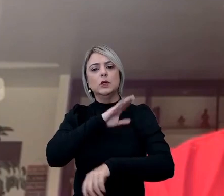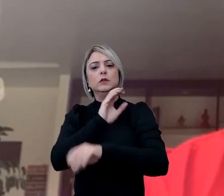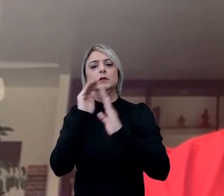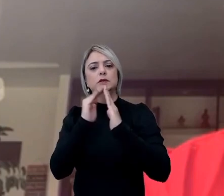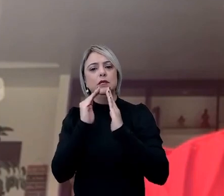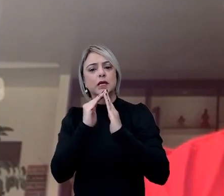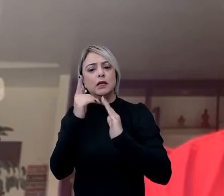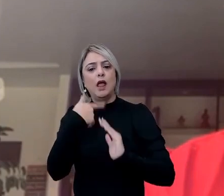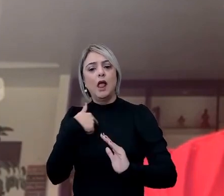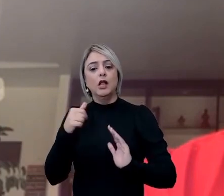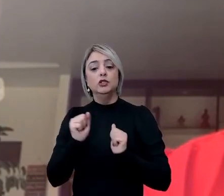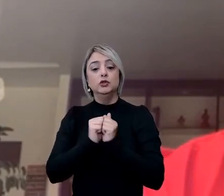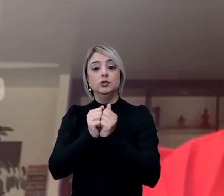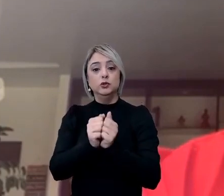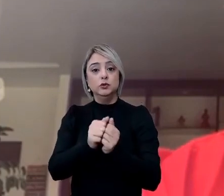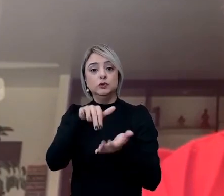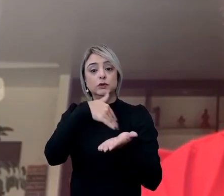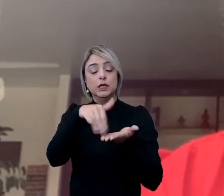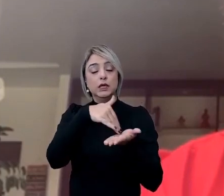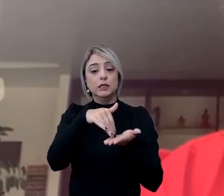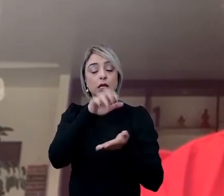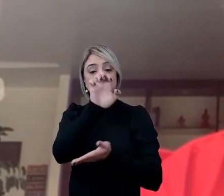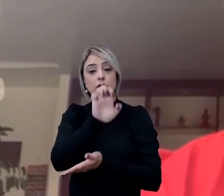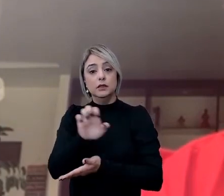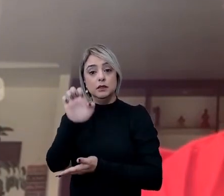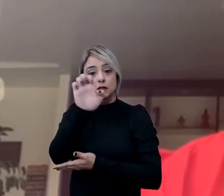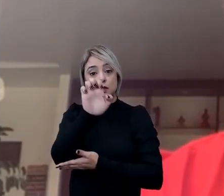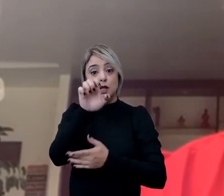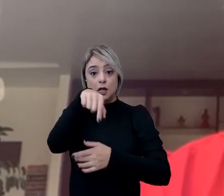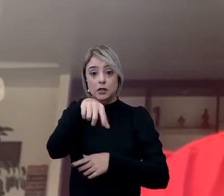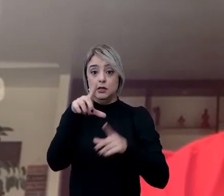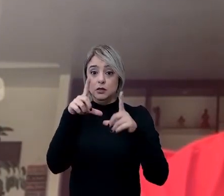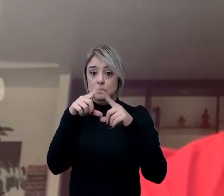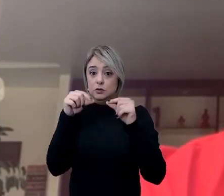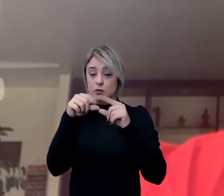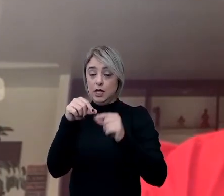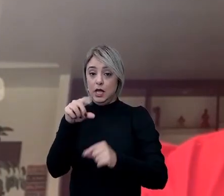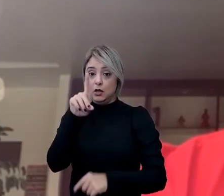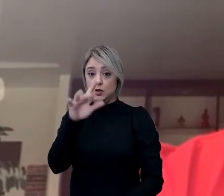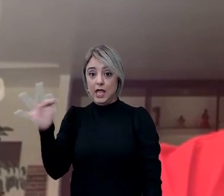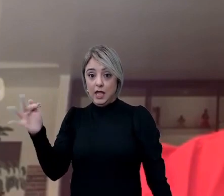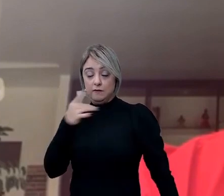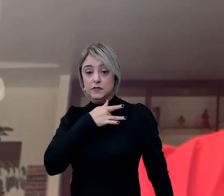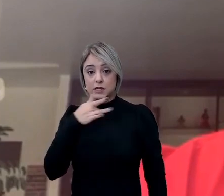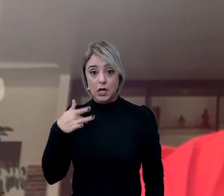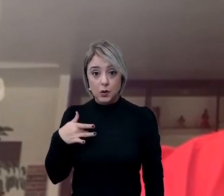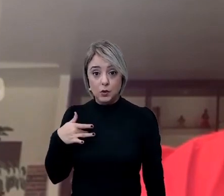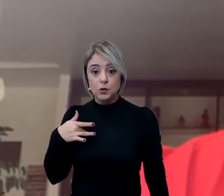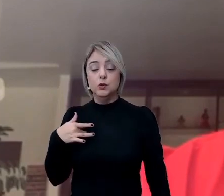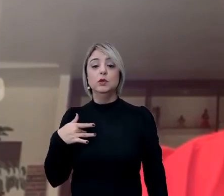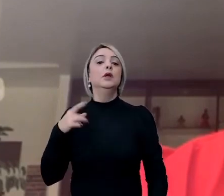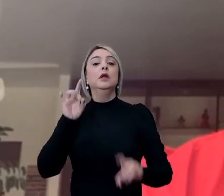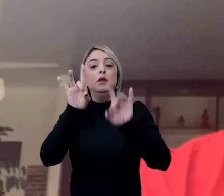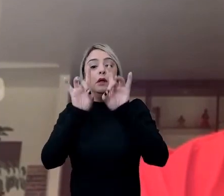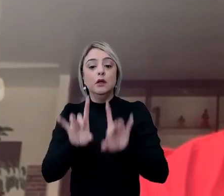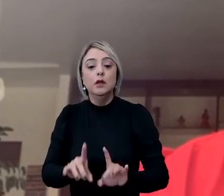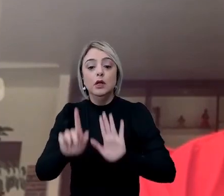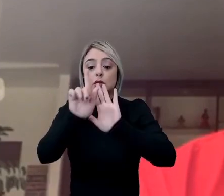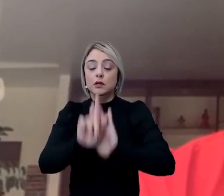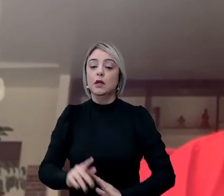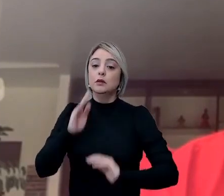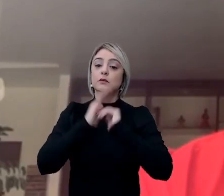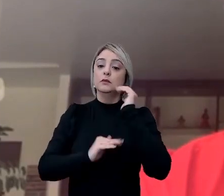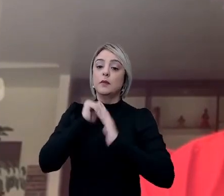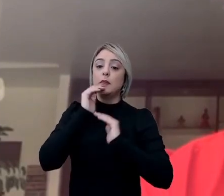conta com a parceria da Secretaria Estadual da Secretaria do Distrito Federal de Saúde, especialmente dos gestores e